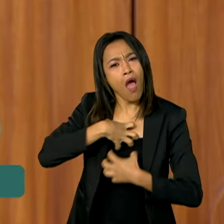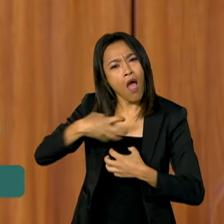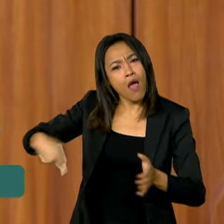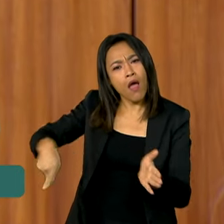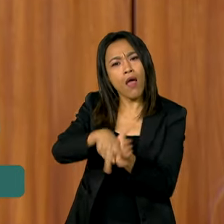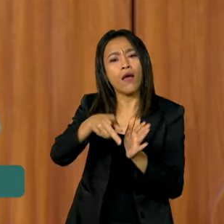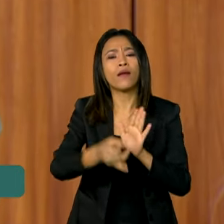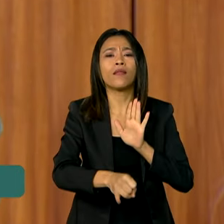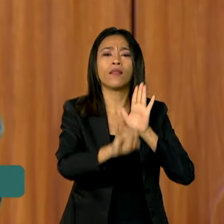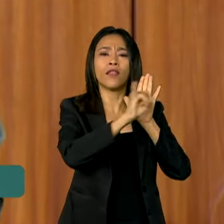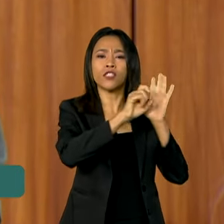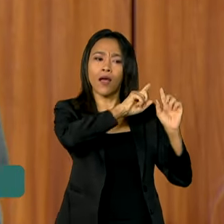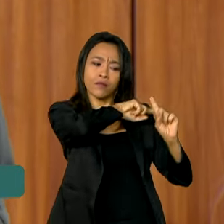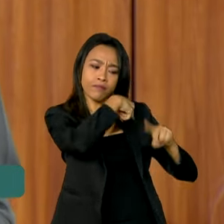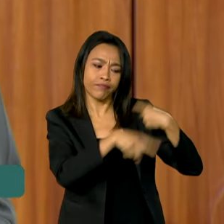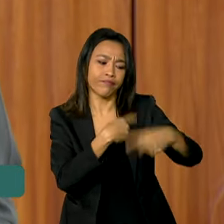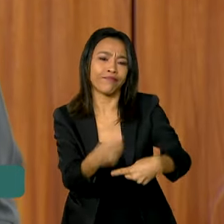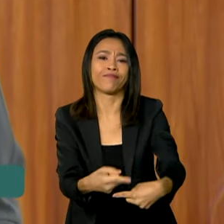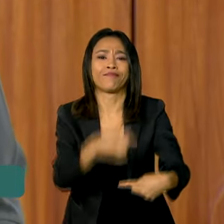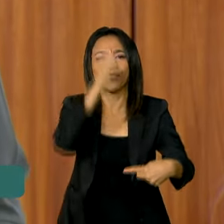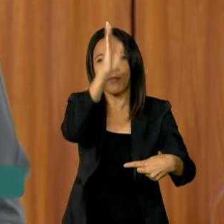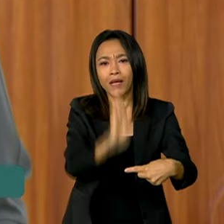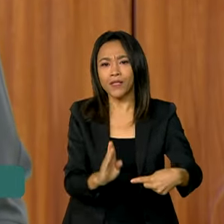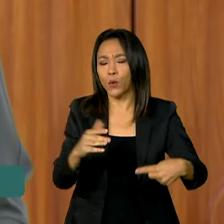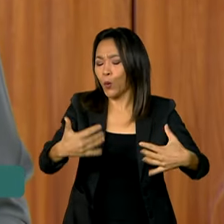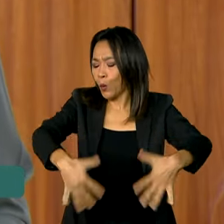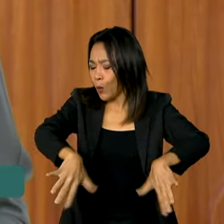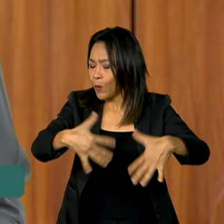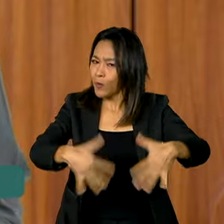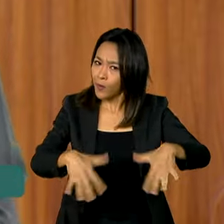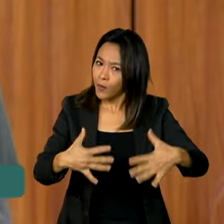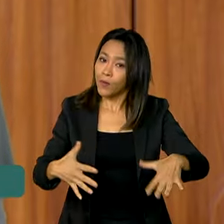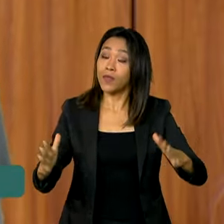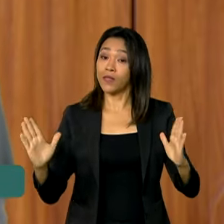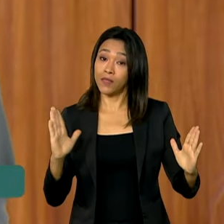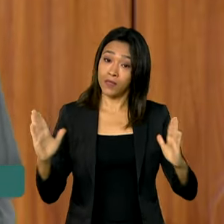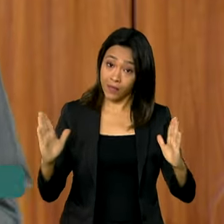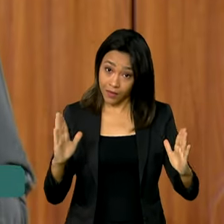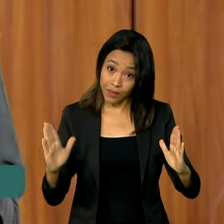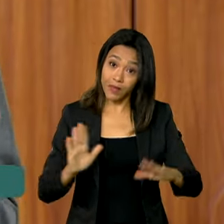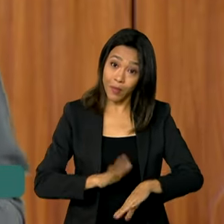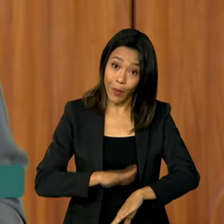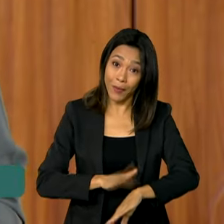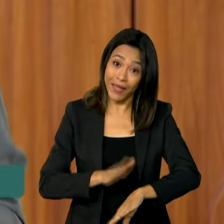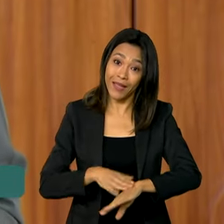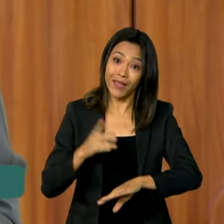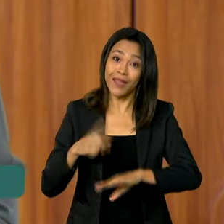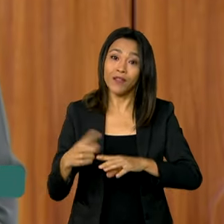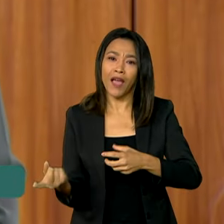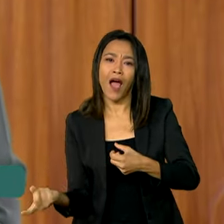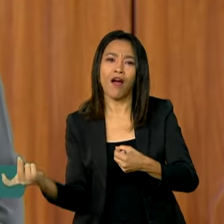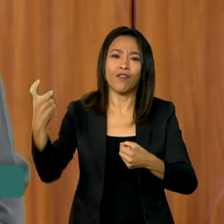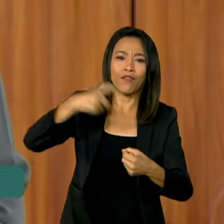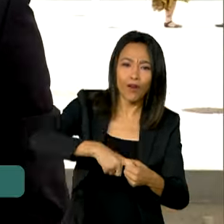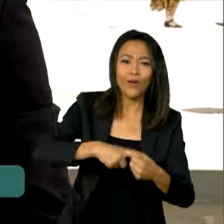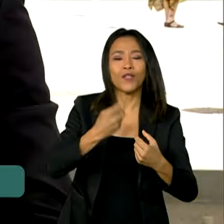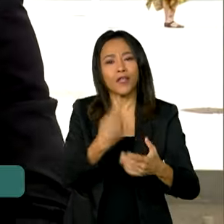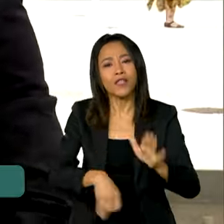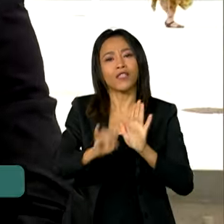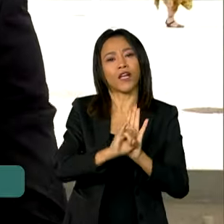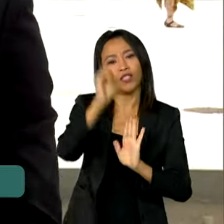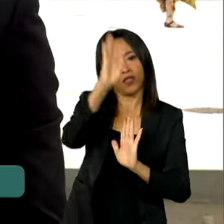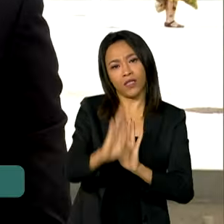nossa identidade, da nossa raiz, que é tão cara no momento da construção da nossa nacionalidade.